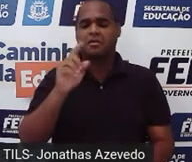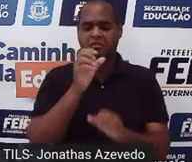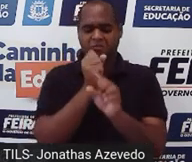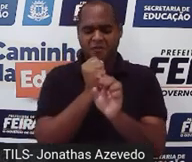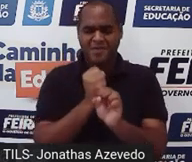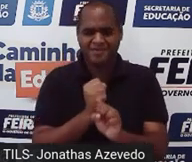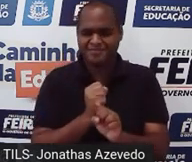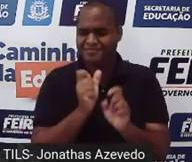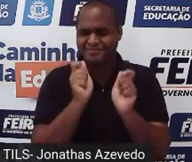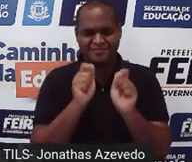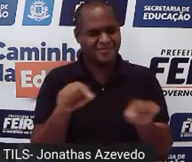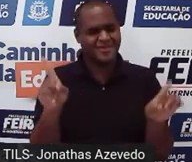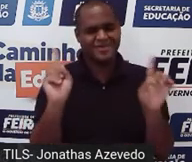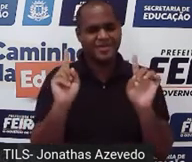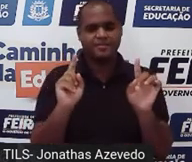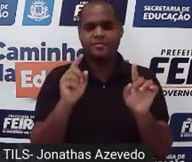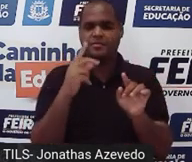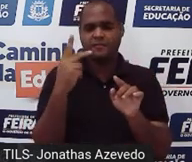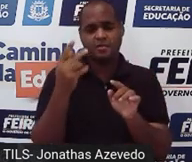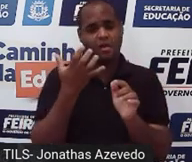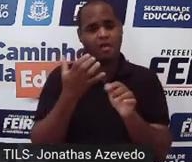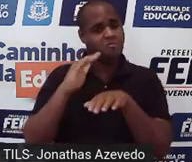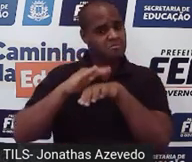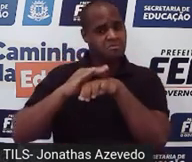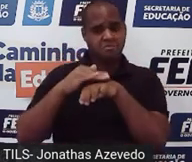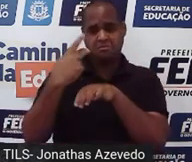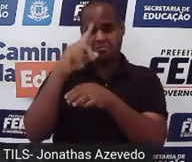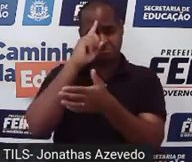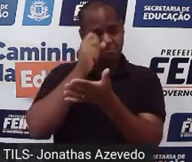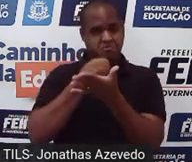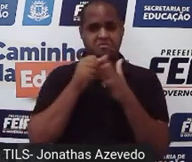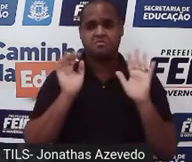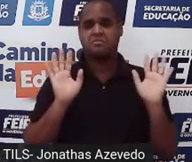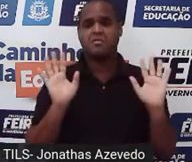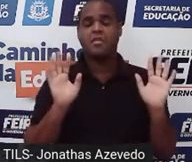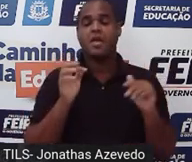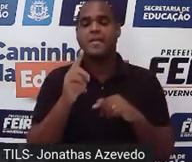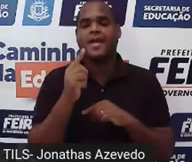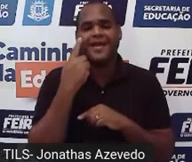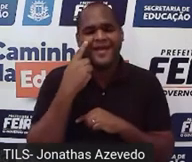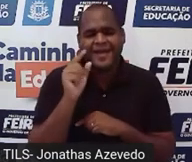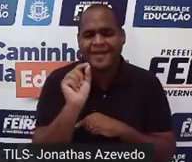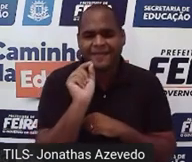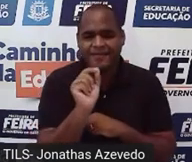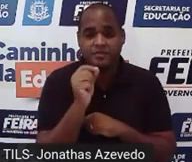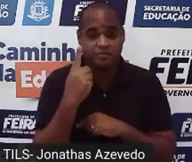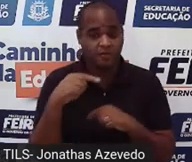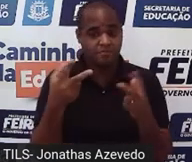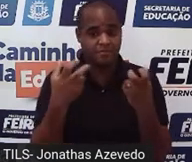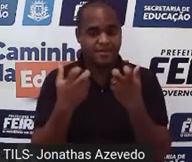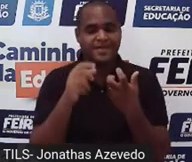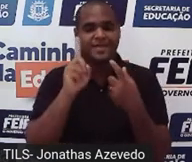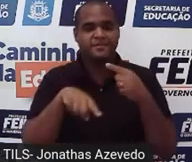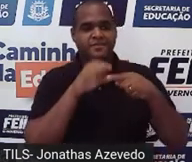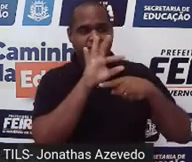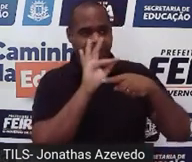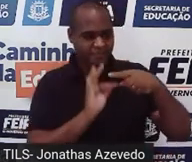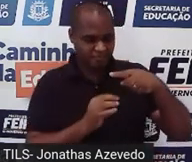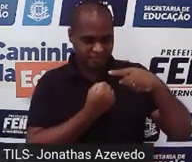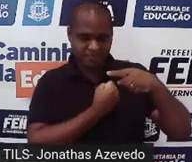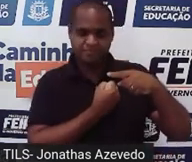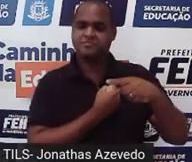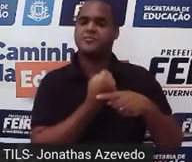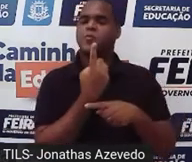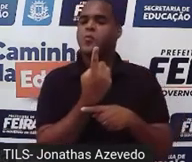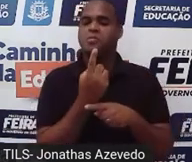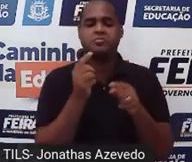cálculo, tá bom? A não ser que você queira. Porque a gente acabou de ver que se a fração é unitária, ela